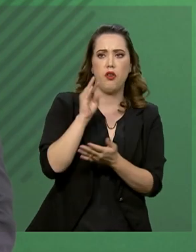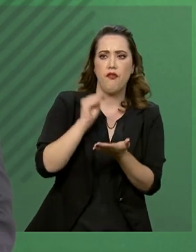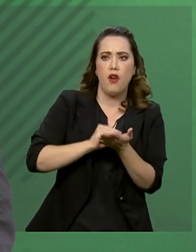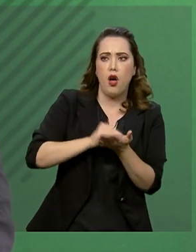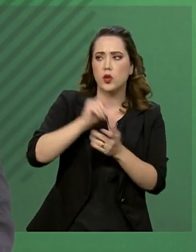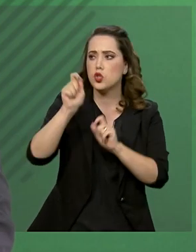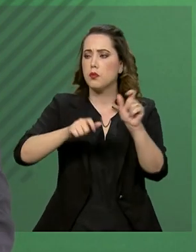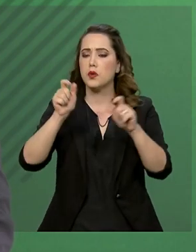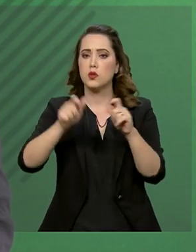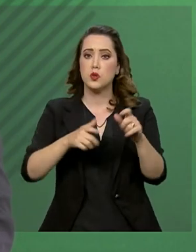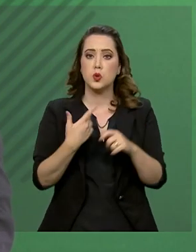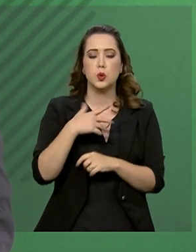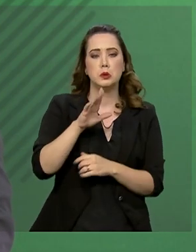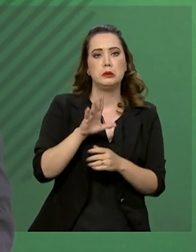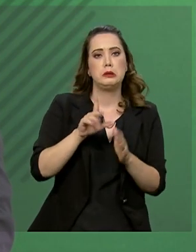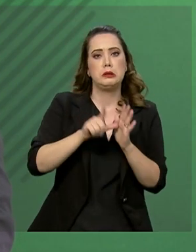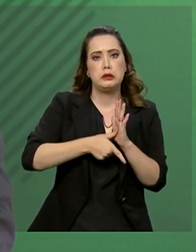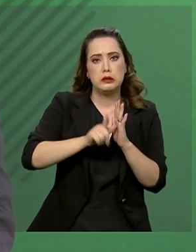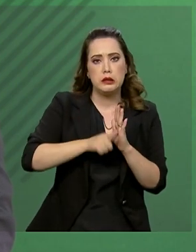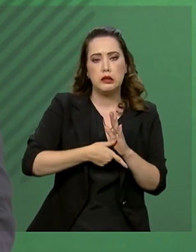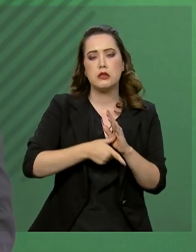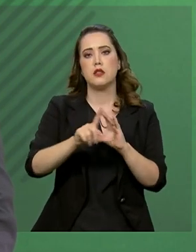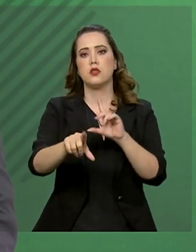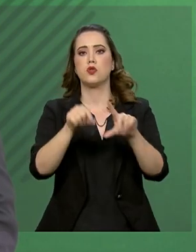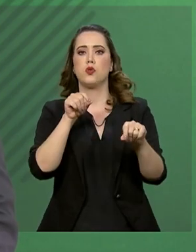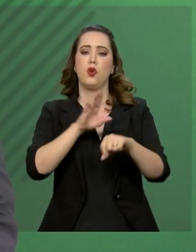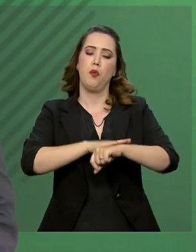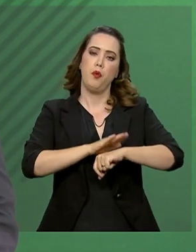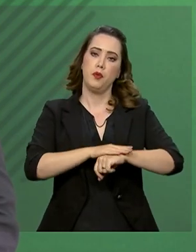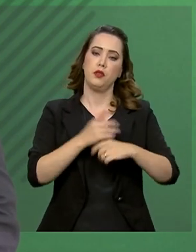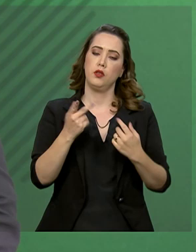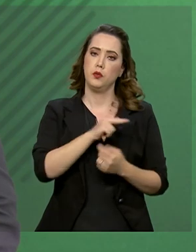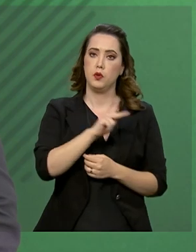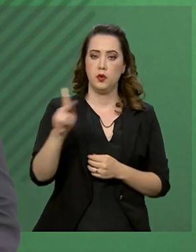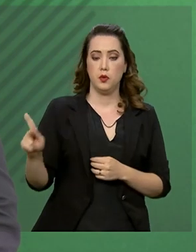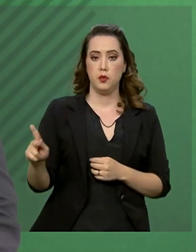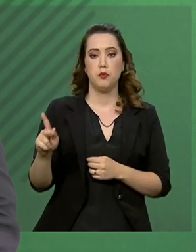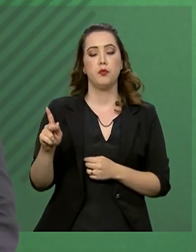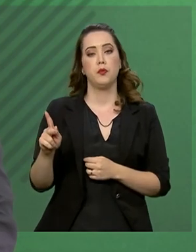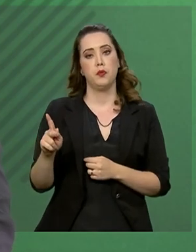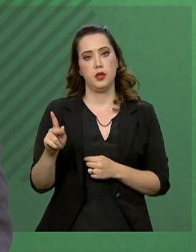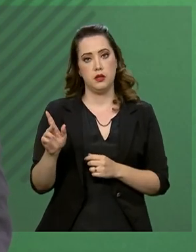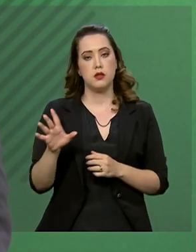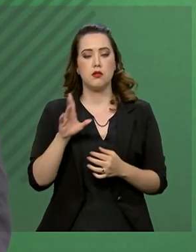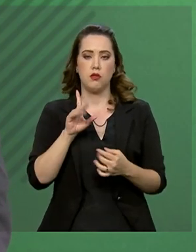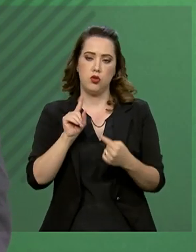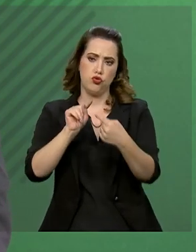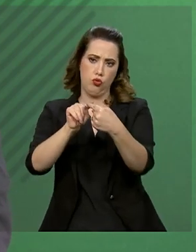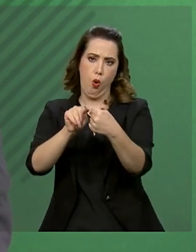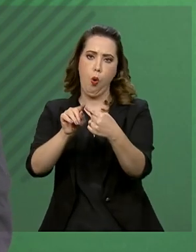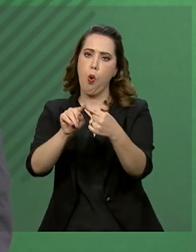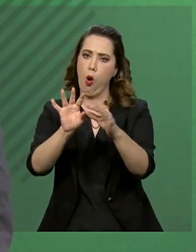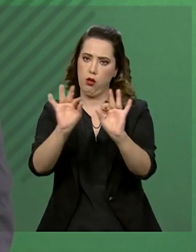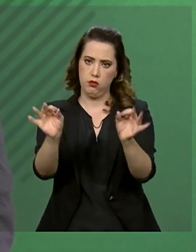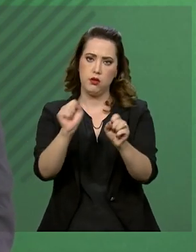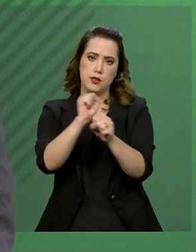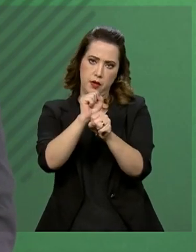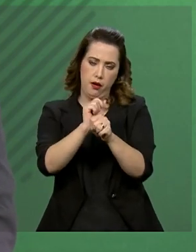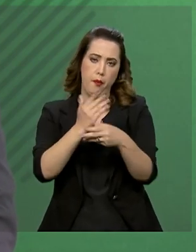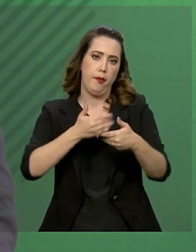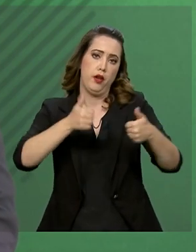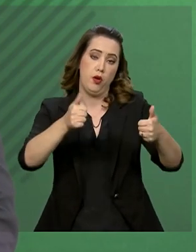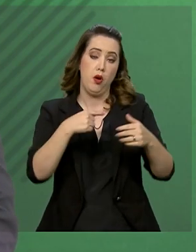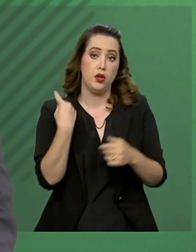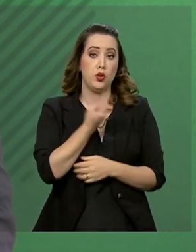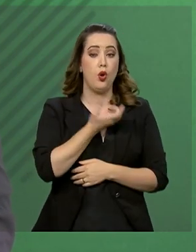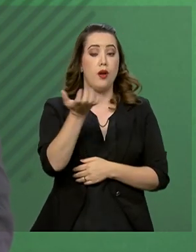quórum e postergar essa decisão ou momento, o presidente se associa a ele. O que nós